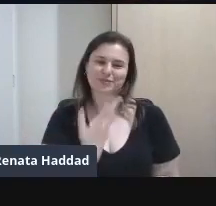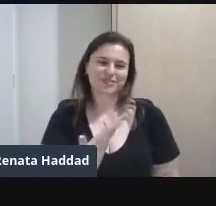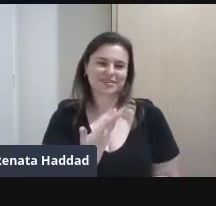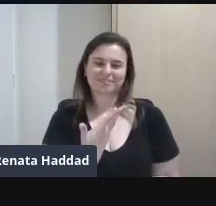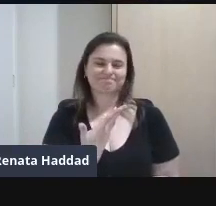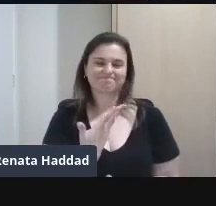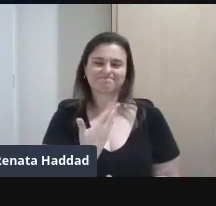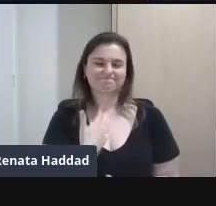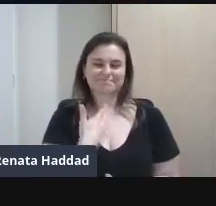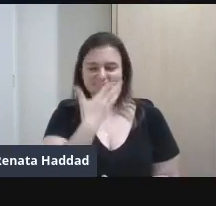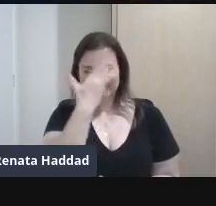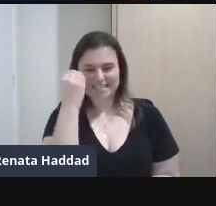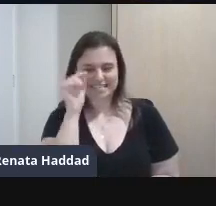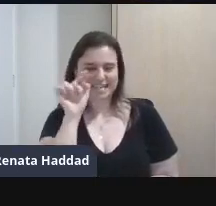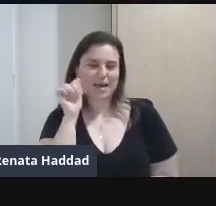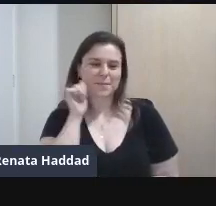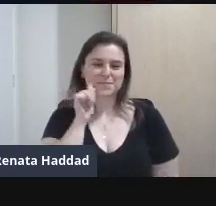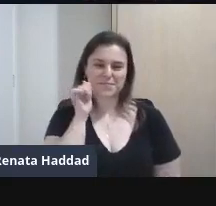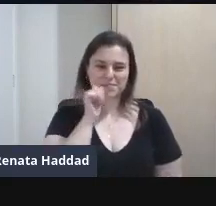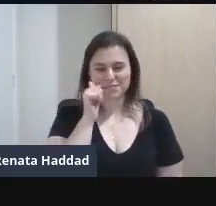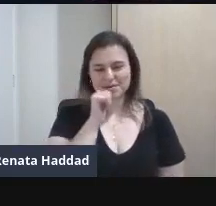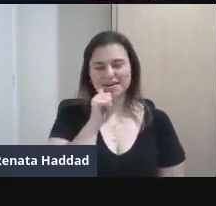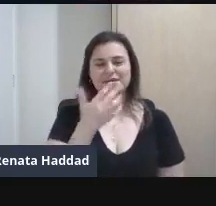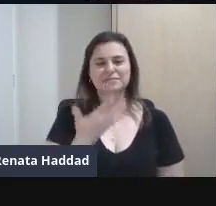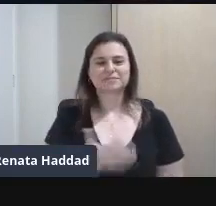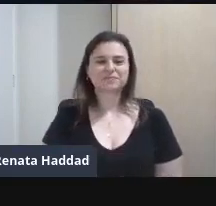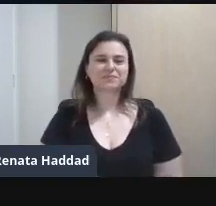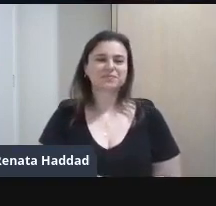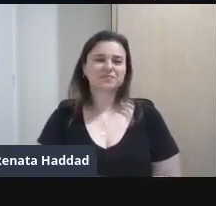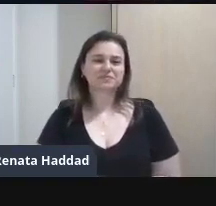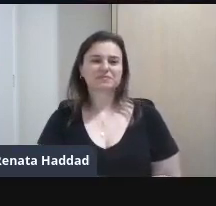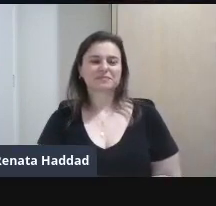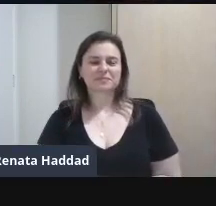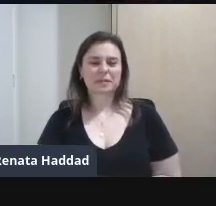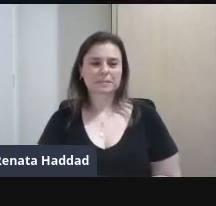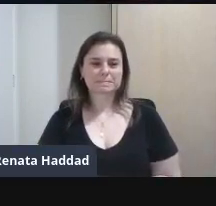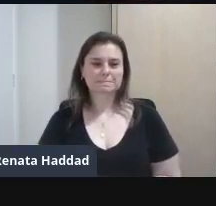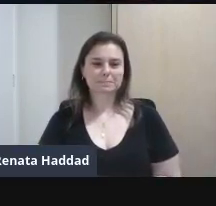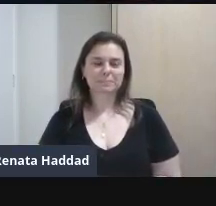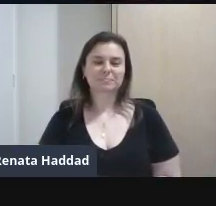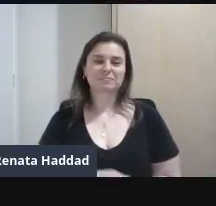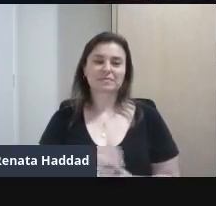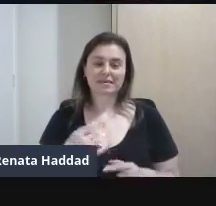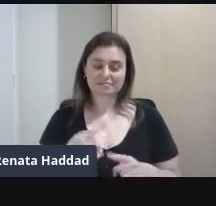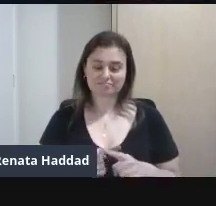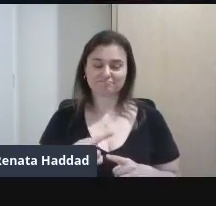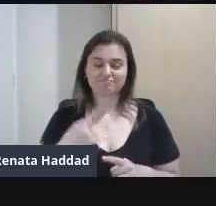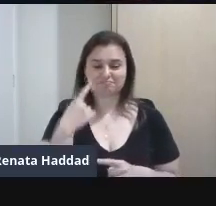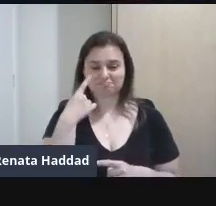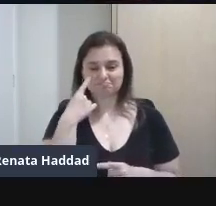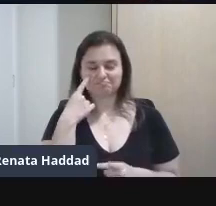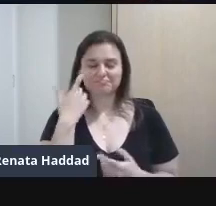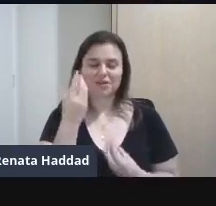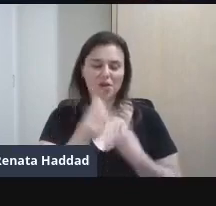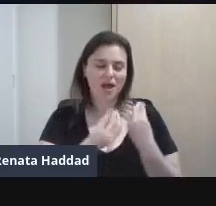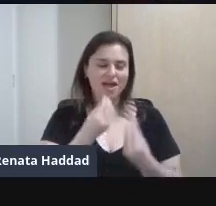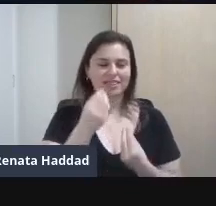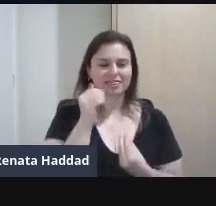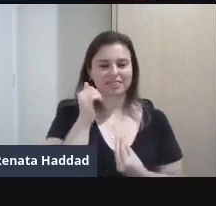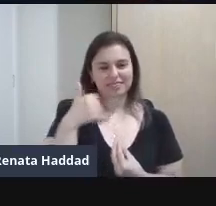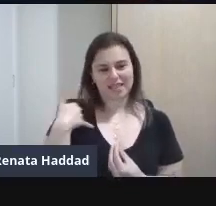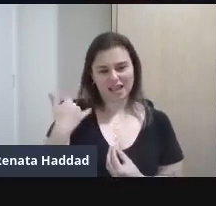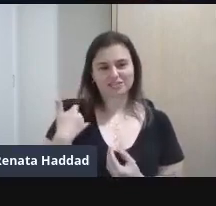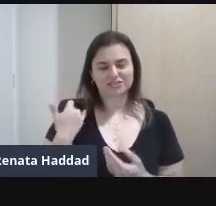atriz Essa mulher incrível A gente vai fazendo Também aí Um percurso Para o meio Das idades Dessas mulheres Que eu acho Que